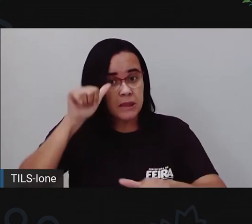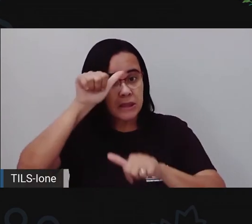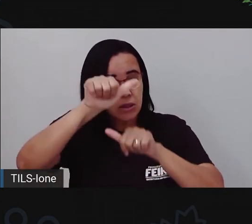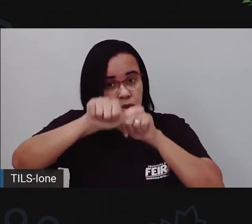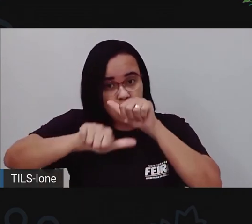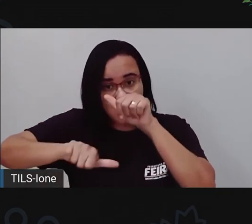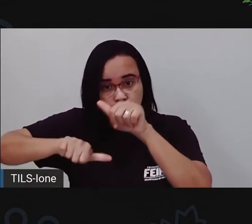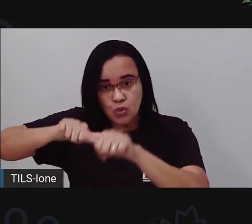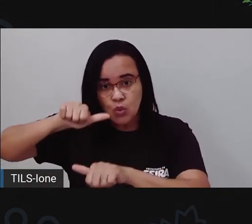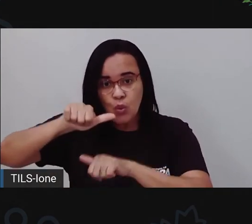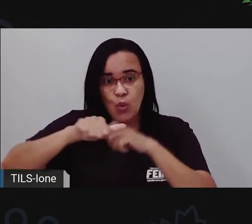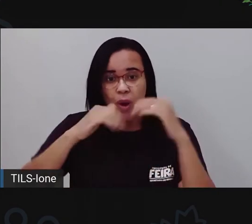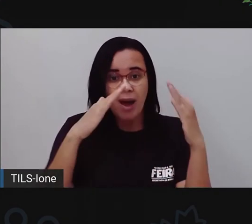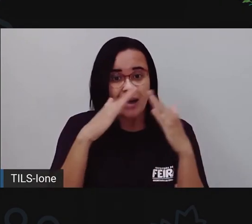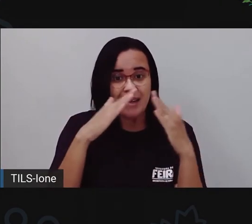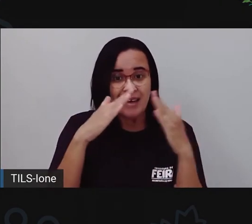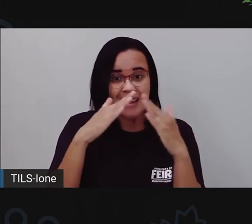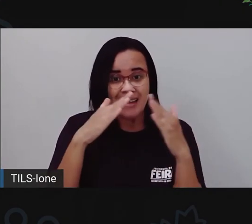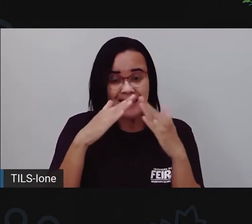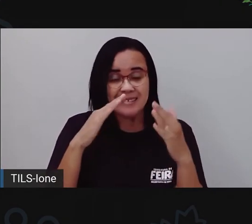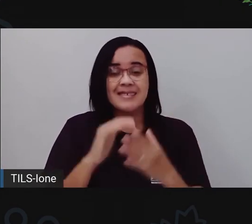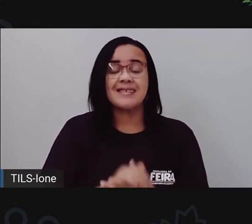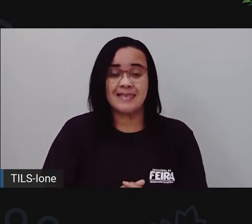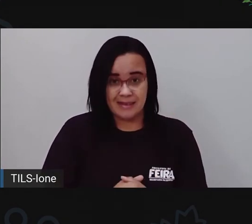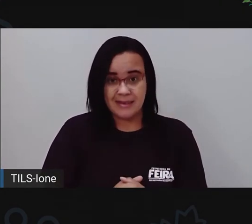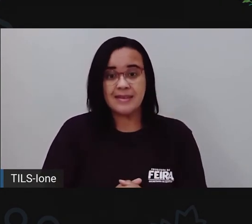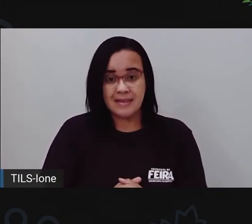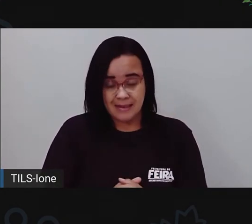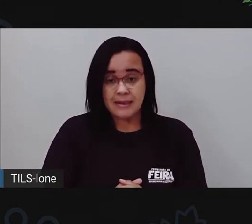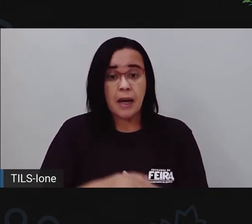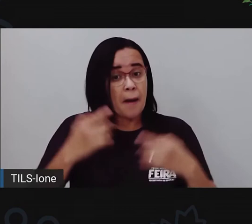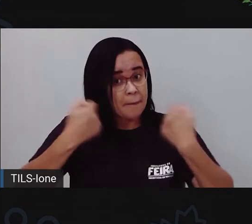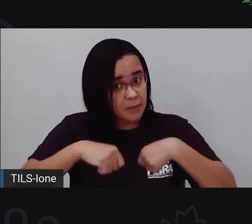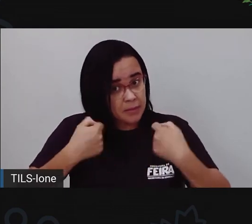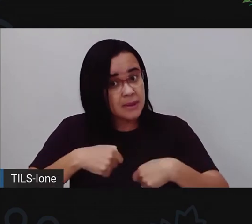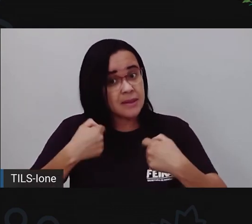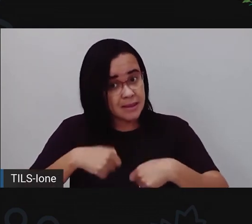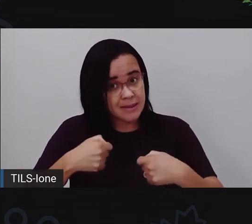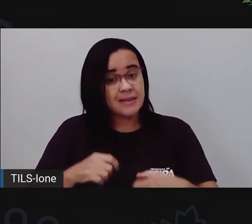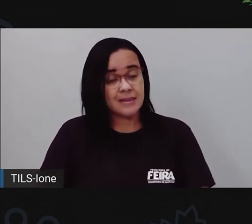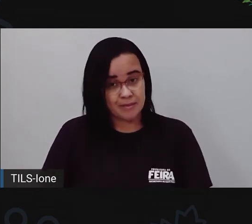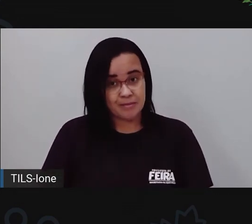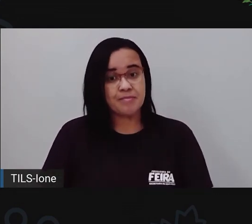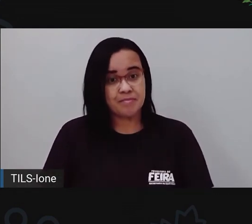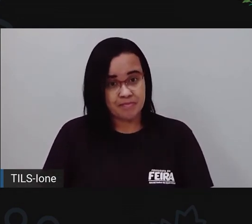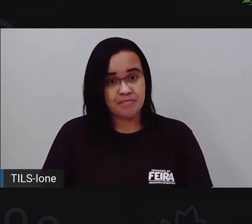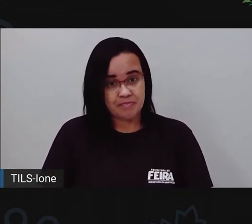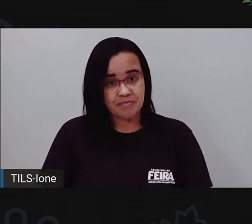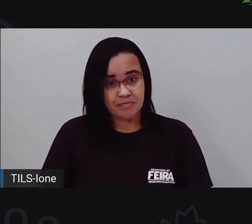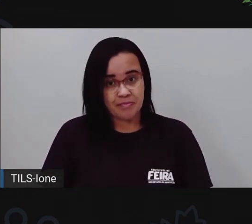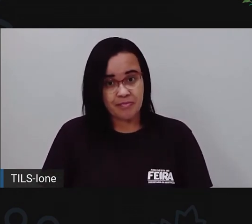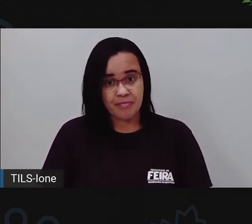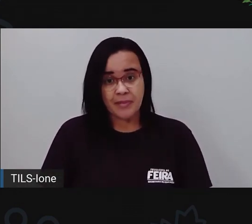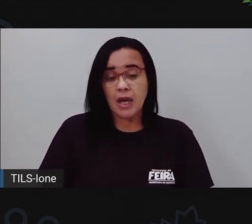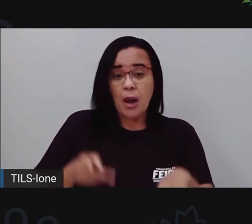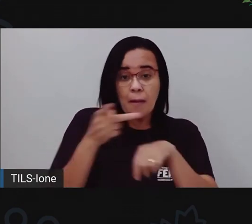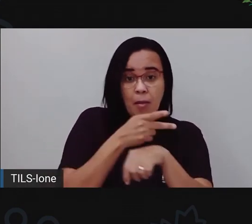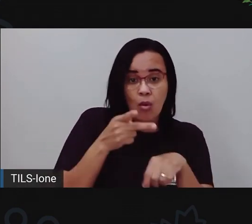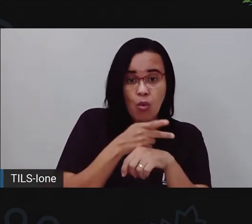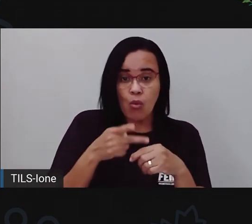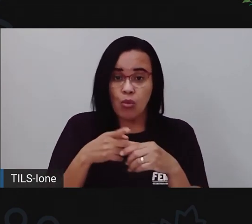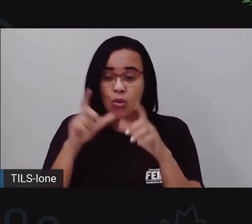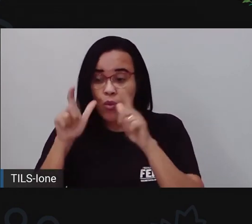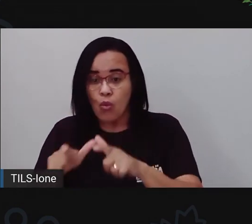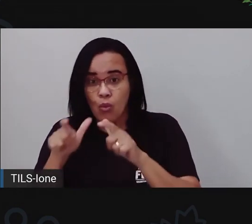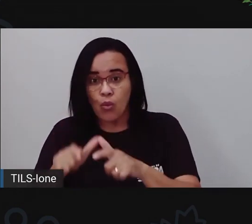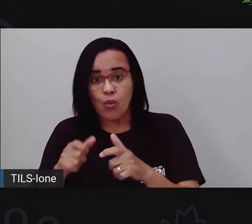casca, né? Vou usar esse termo, mas não é essa palavra certa, Pró. Aí o que é que ele faz? Ele procura outro. E